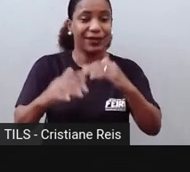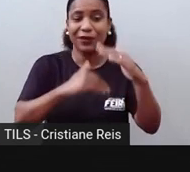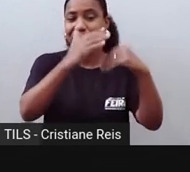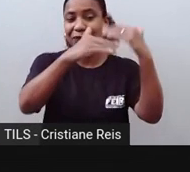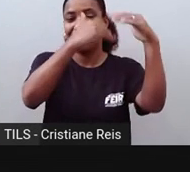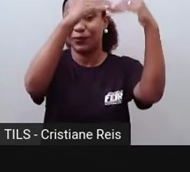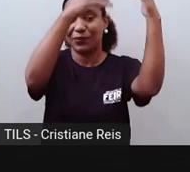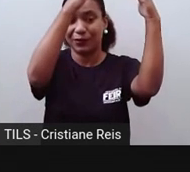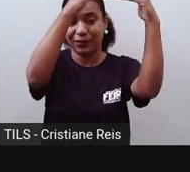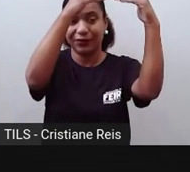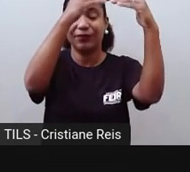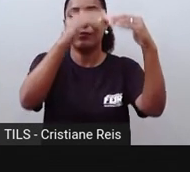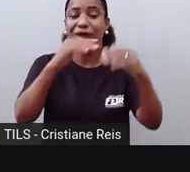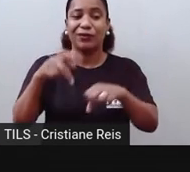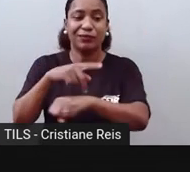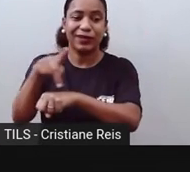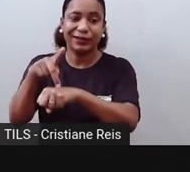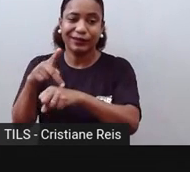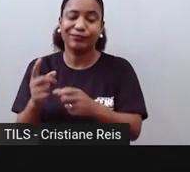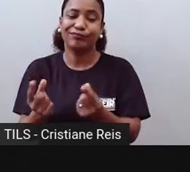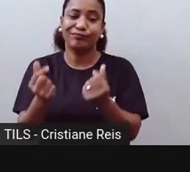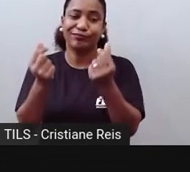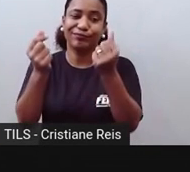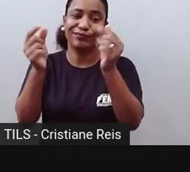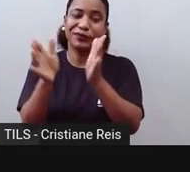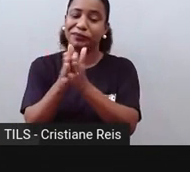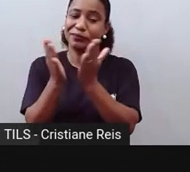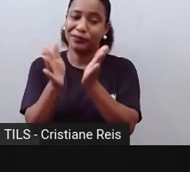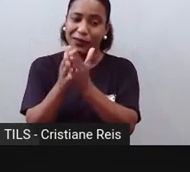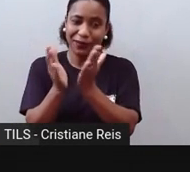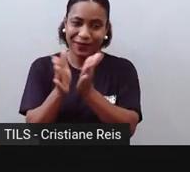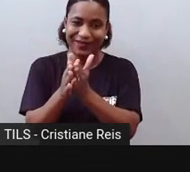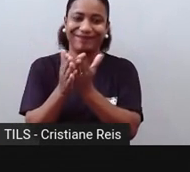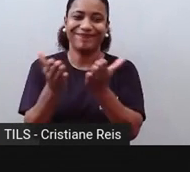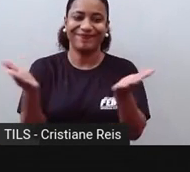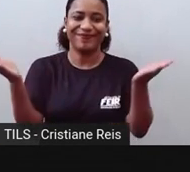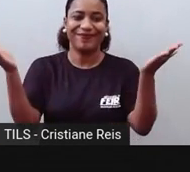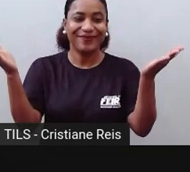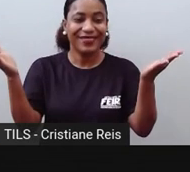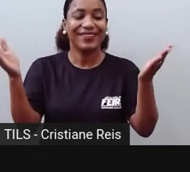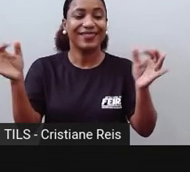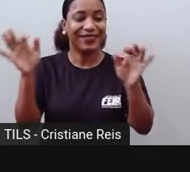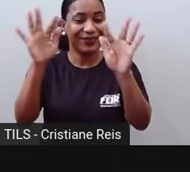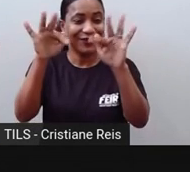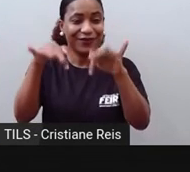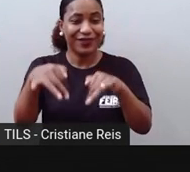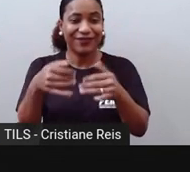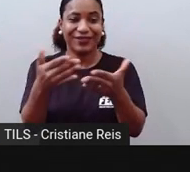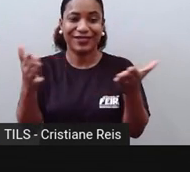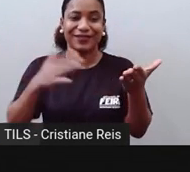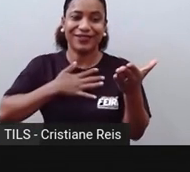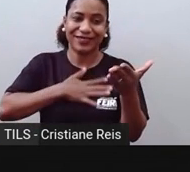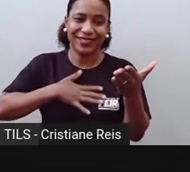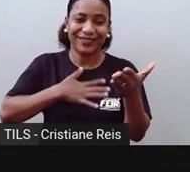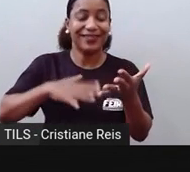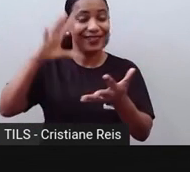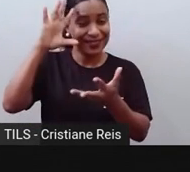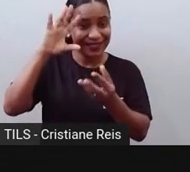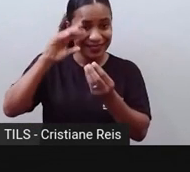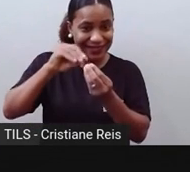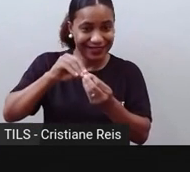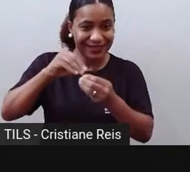recursos para poder manter essa população. Espero que vocês tenham gostado, que vocês tenham entendido, até porque população é um assunto